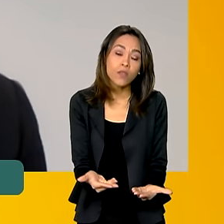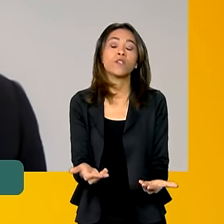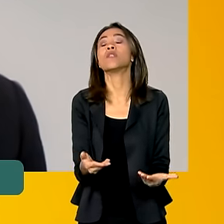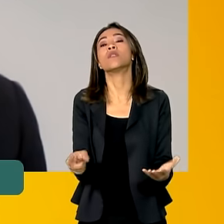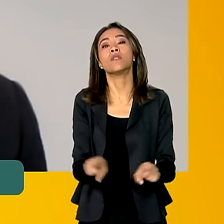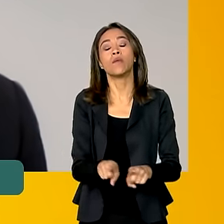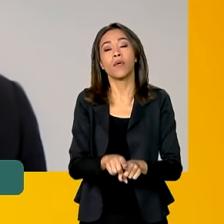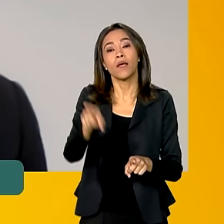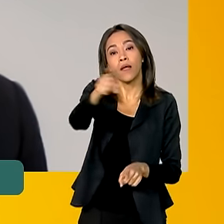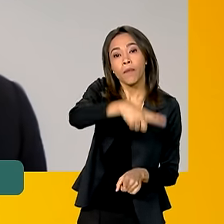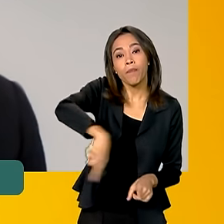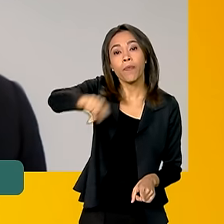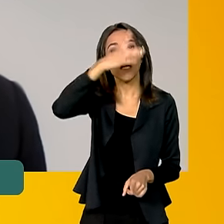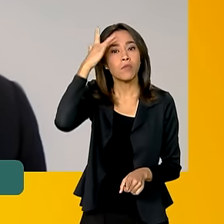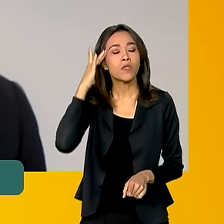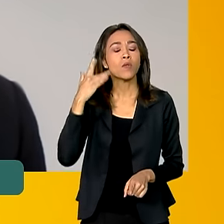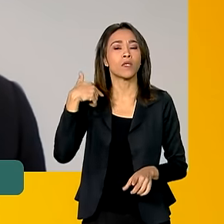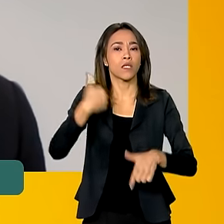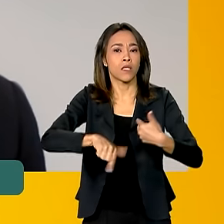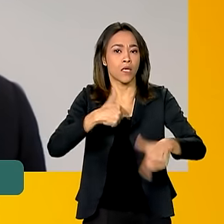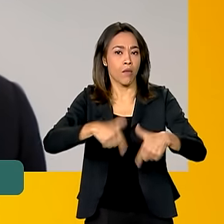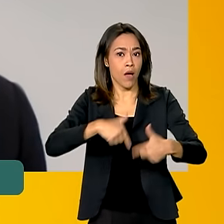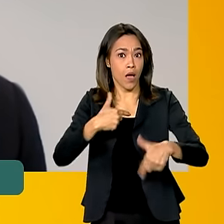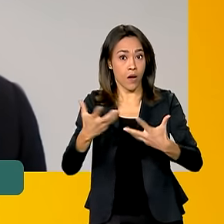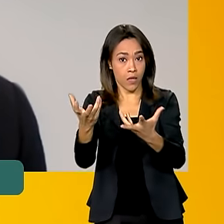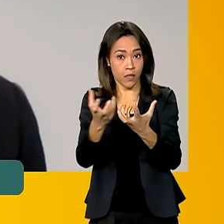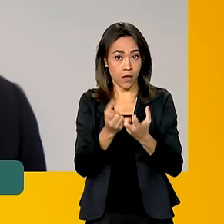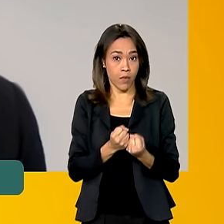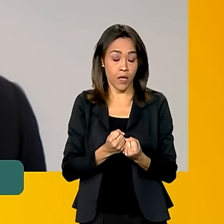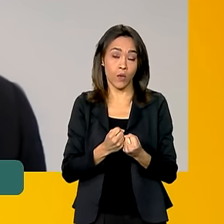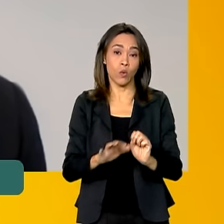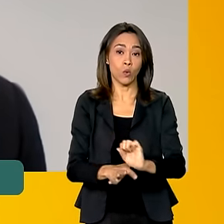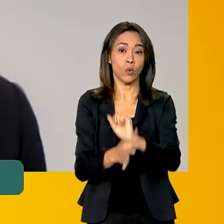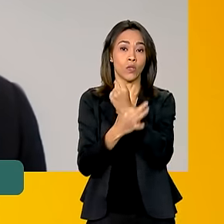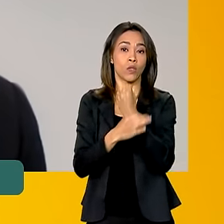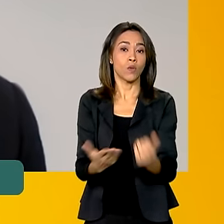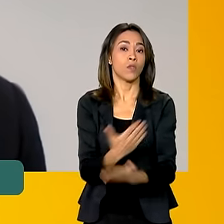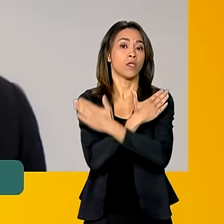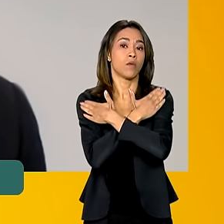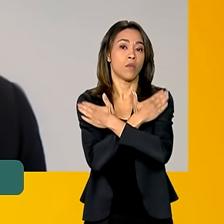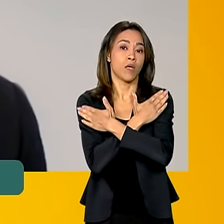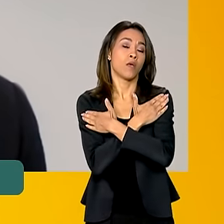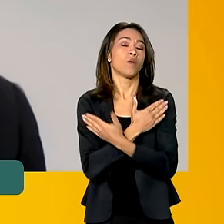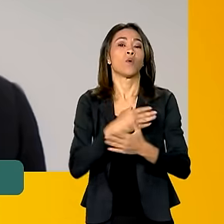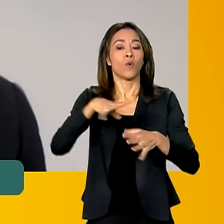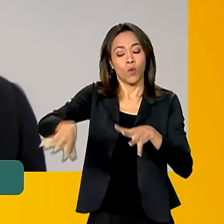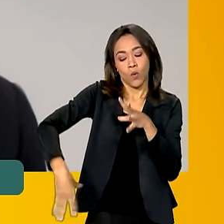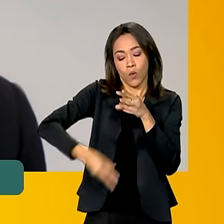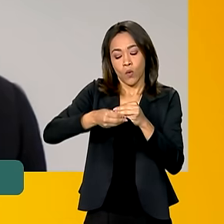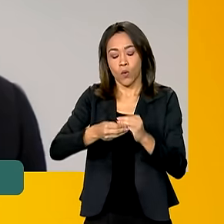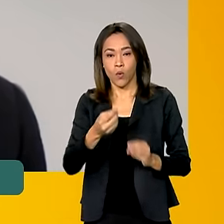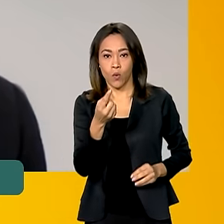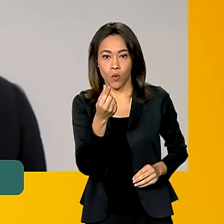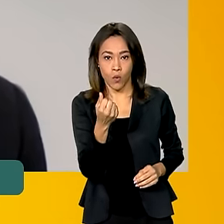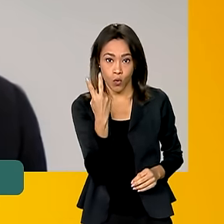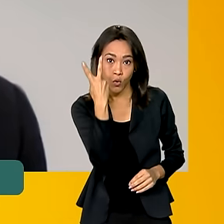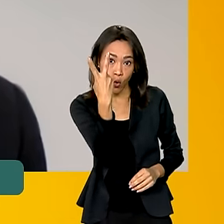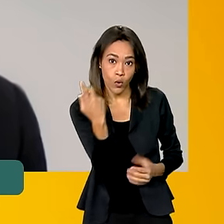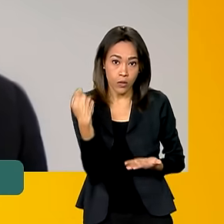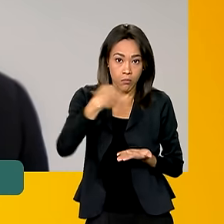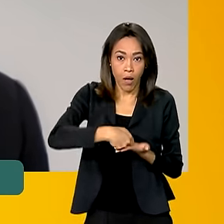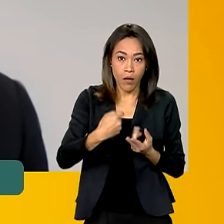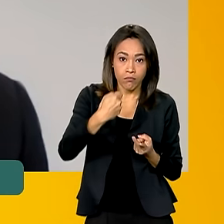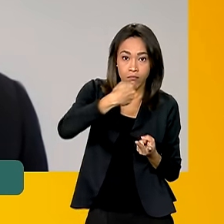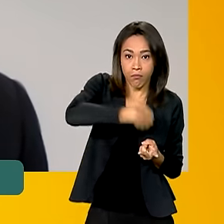as pessoas que estavam, os trabalhadores, recebendo o seguro-desemprego, com um adicional de até dois pagamentos a